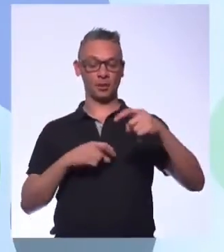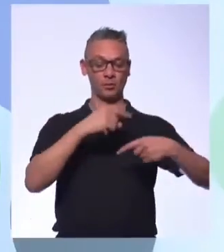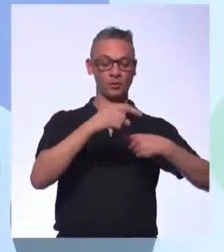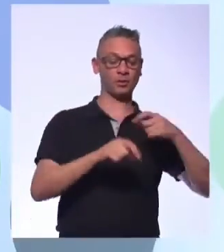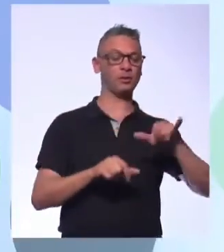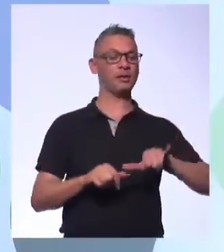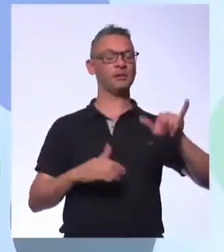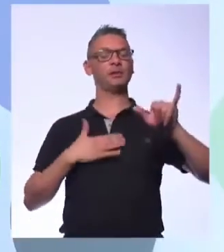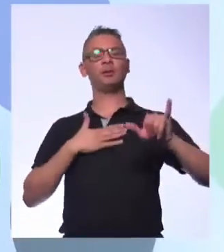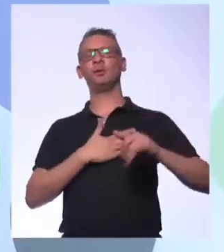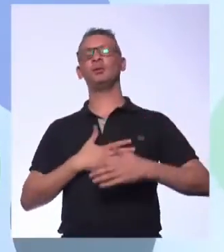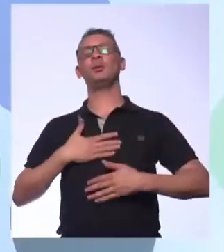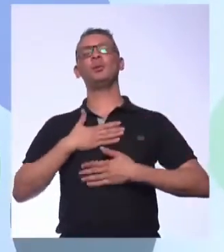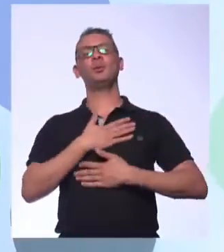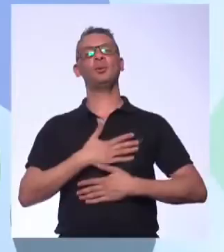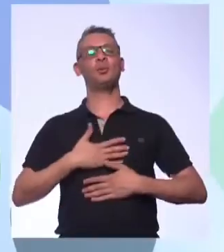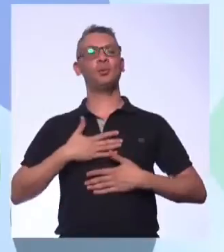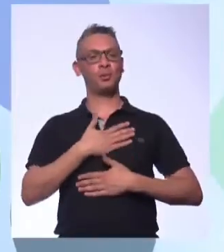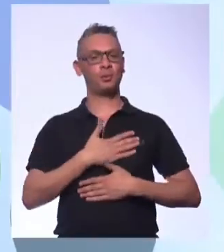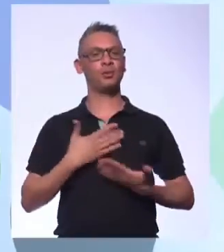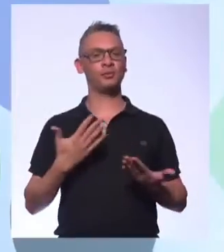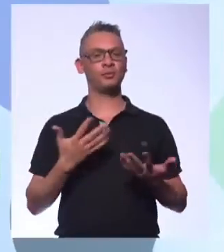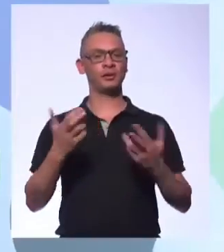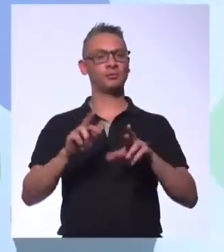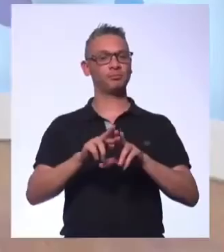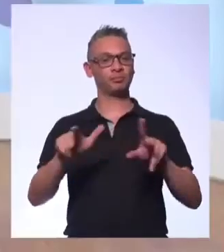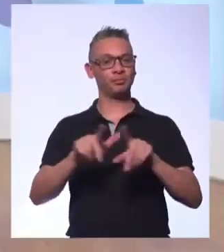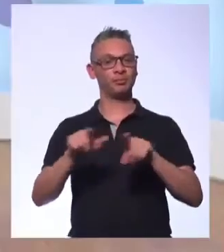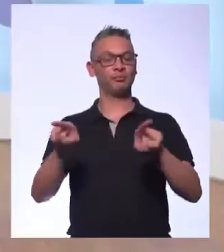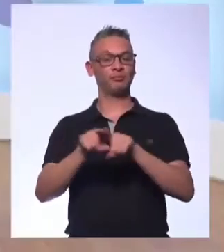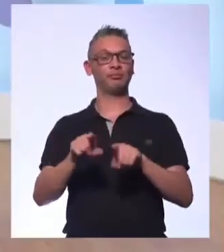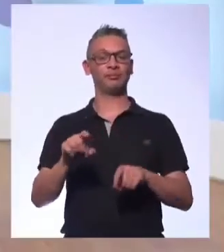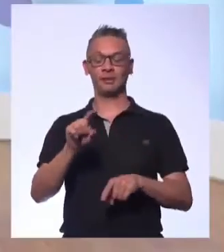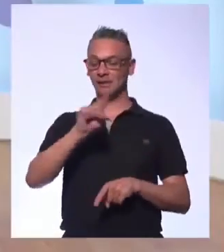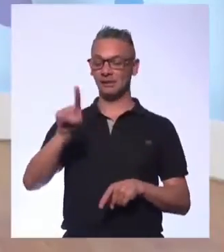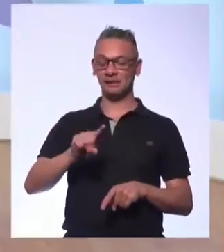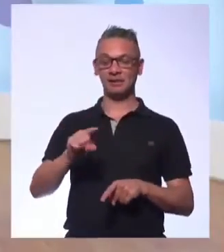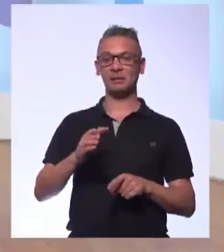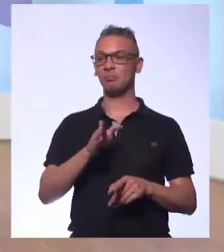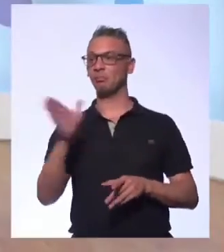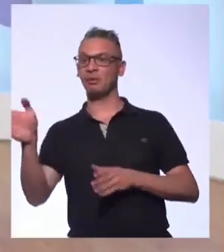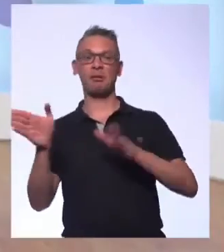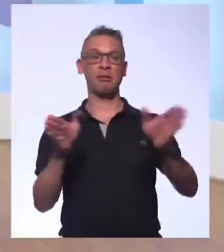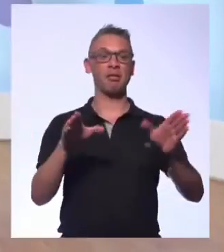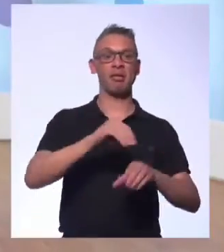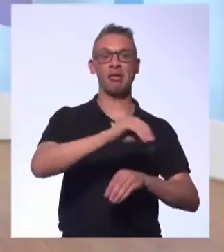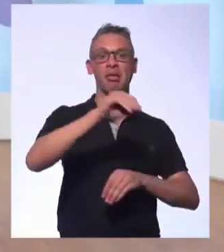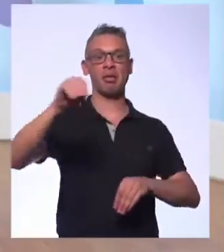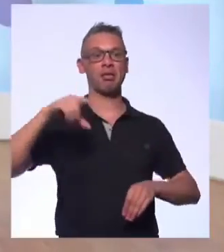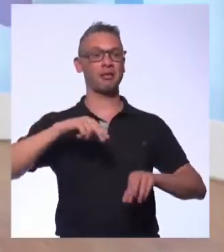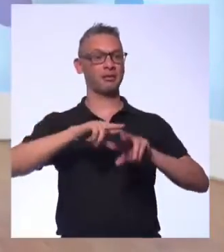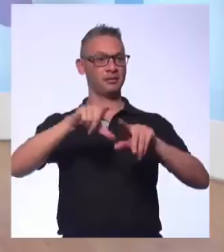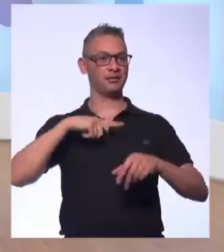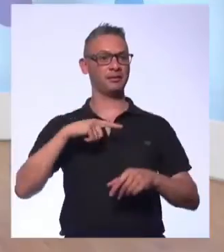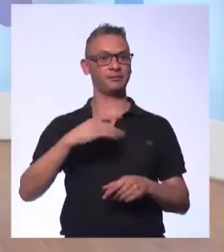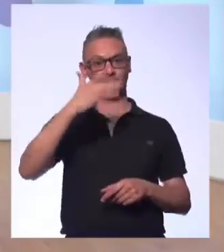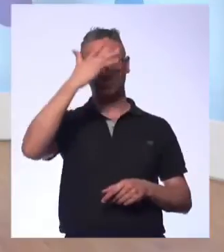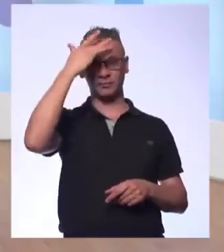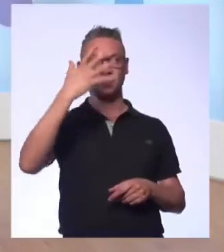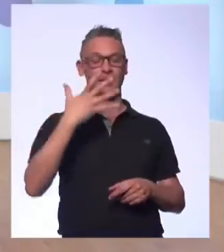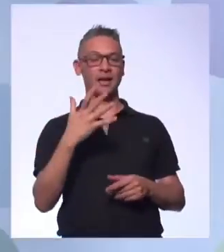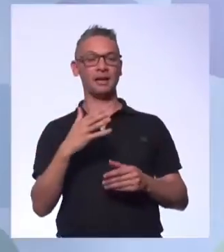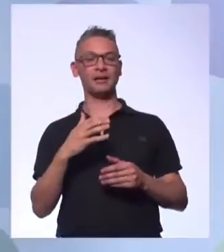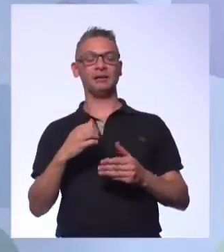preocupada com o prazer. Experiência, experienciar coisas diferentes. E a Z, que é aventureira, é isso? A Z tem aquela coisa de ter esse